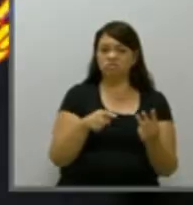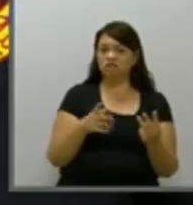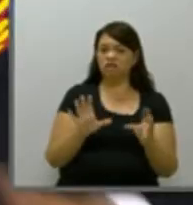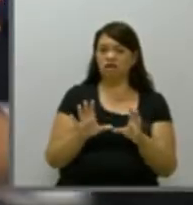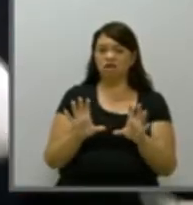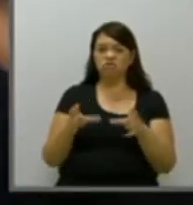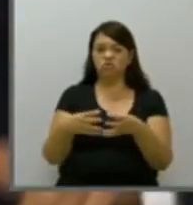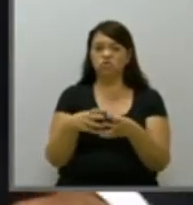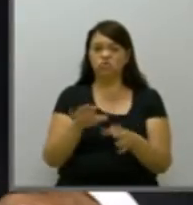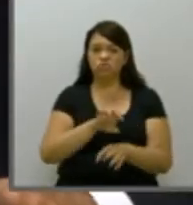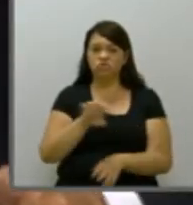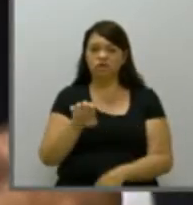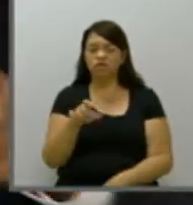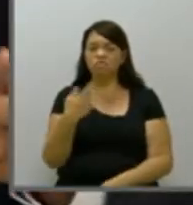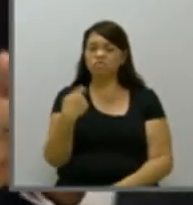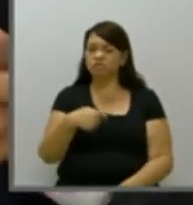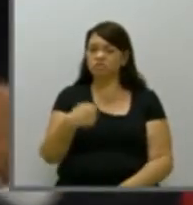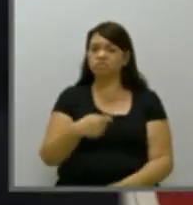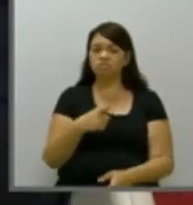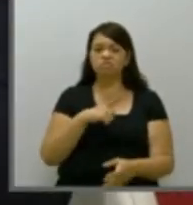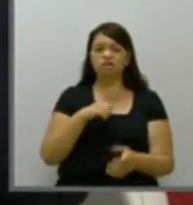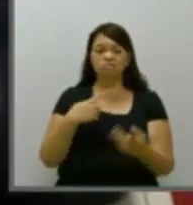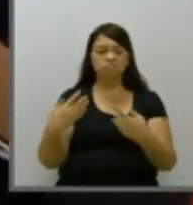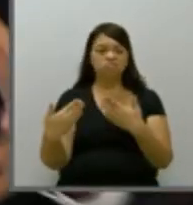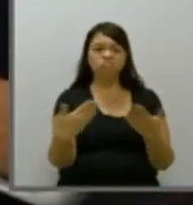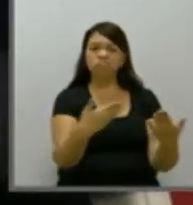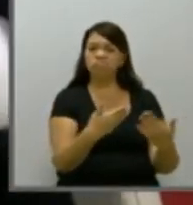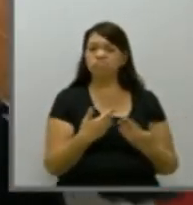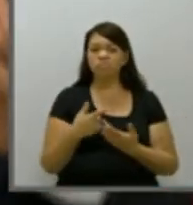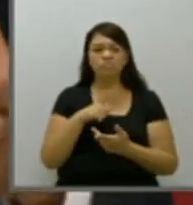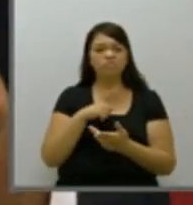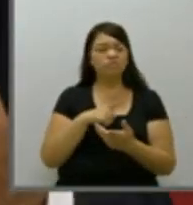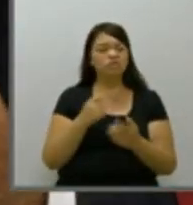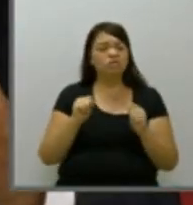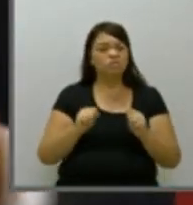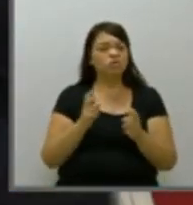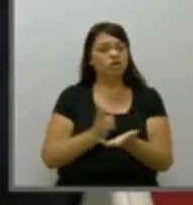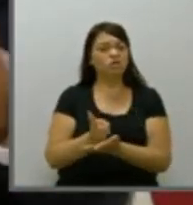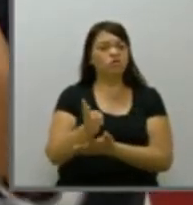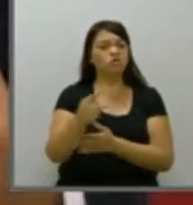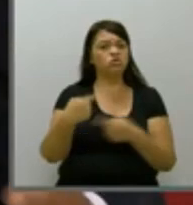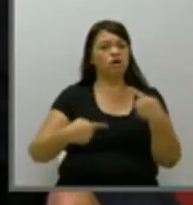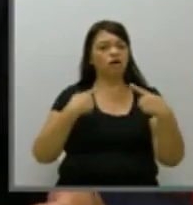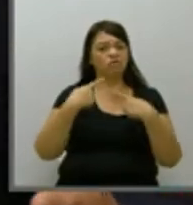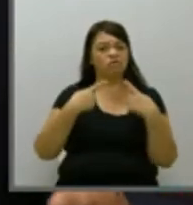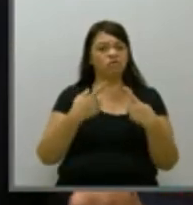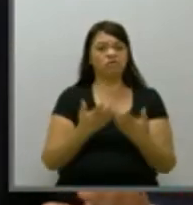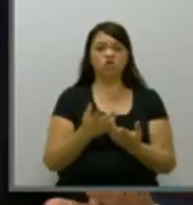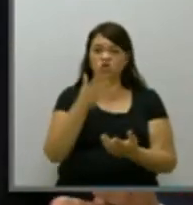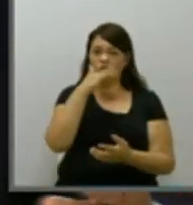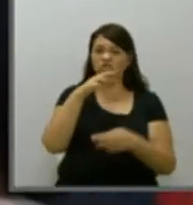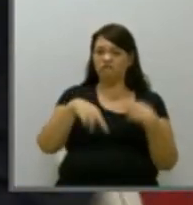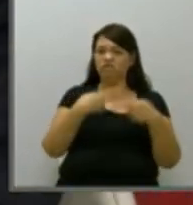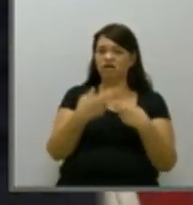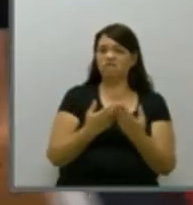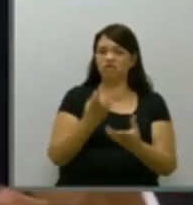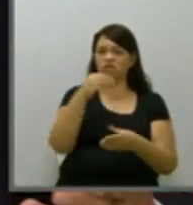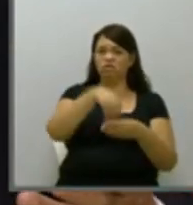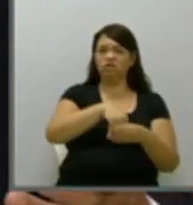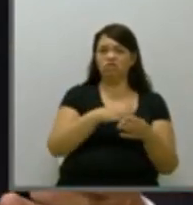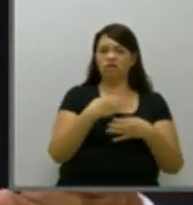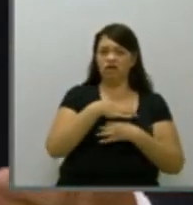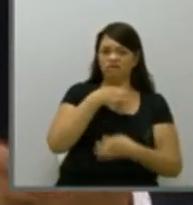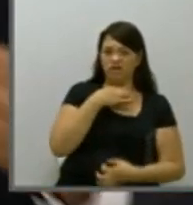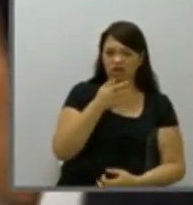esquerda, a gente evidentemente tem que ter alguns marcos legais para poder seguir. Ou tu acha que nós vamos fazer revolução em Gravataí. era isso que eu estava